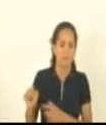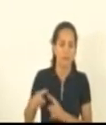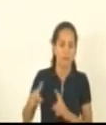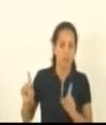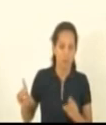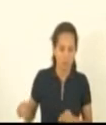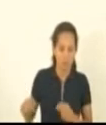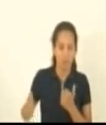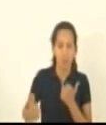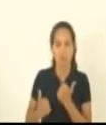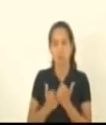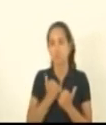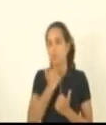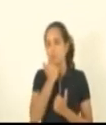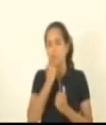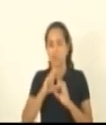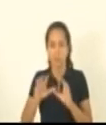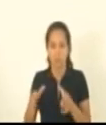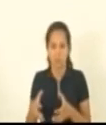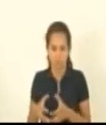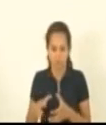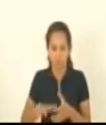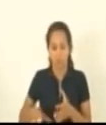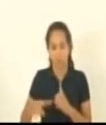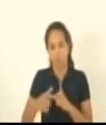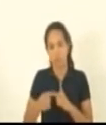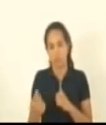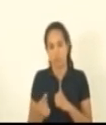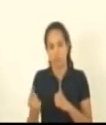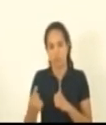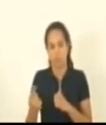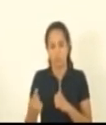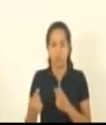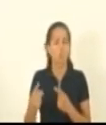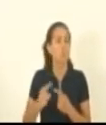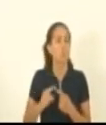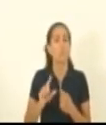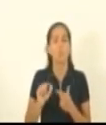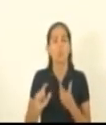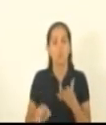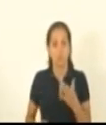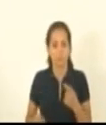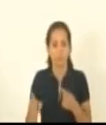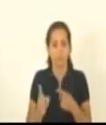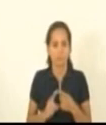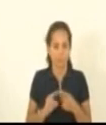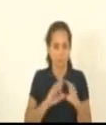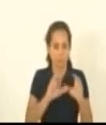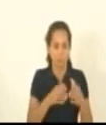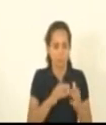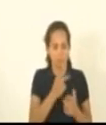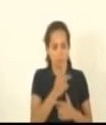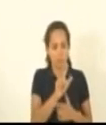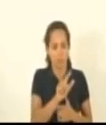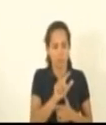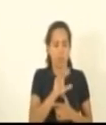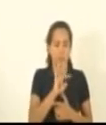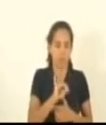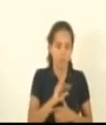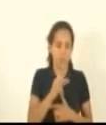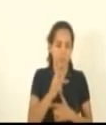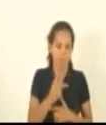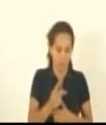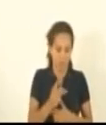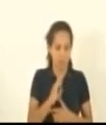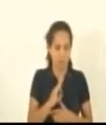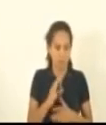suplentes das comissões permanentes dispostas no artigo 1º distribuído da seguinte forma bloco PL PTB republicano